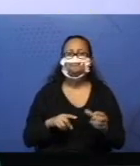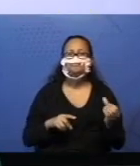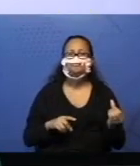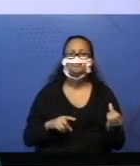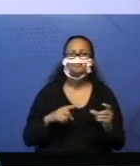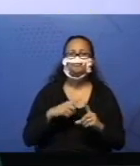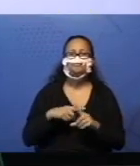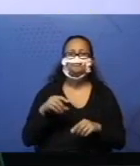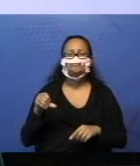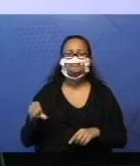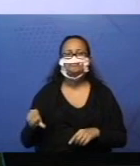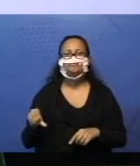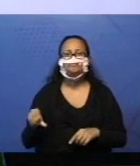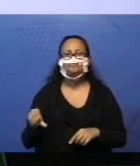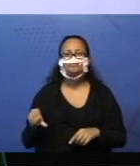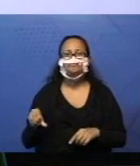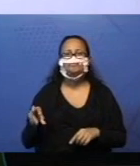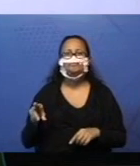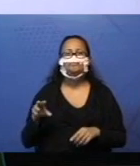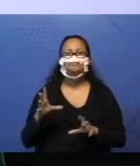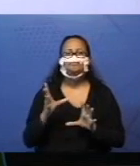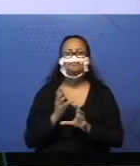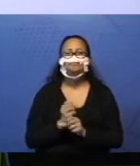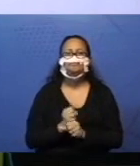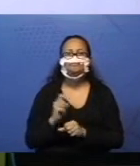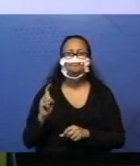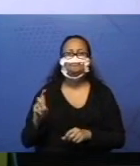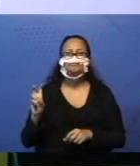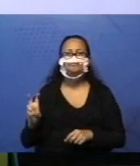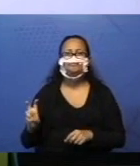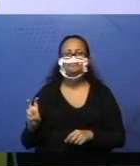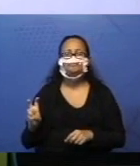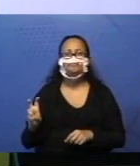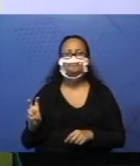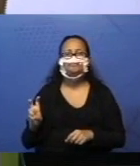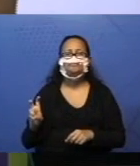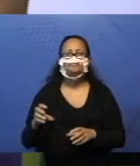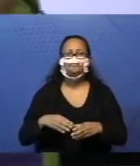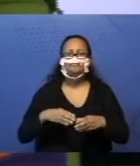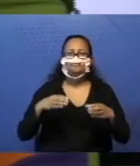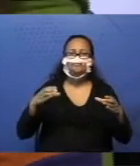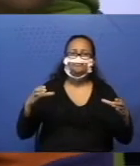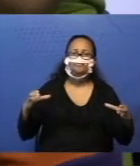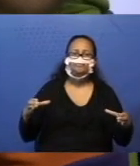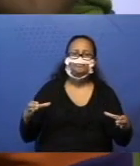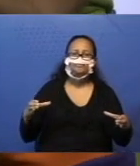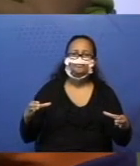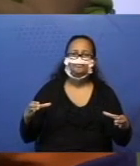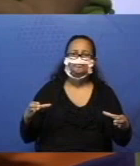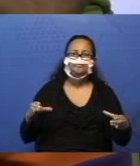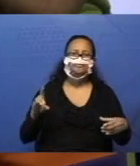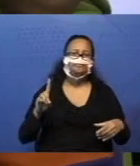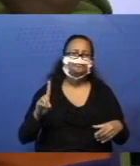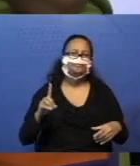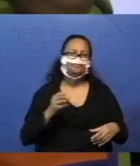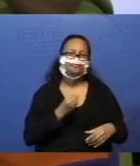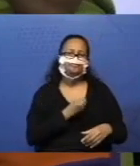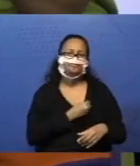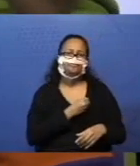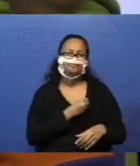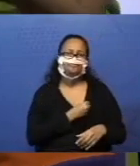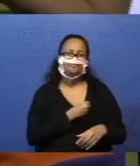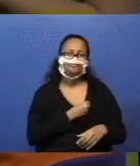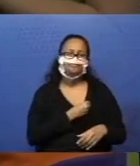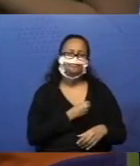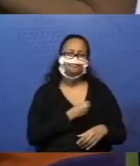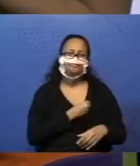mais nove é igual a quinze, se eu aumentei um número no meu